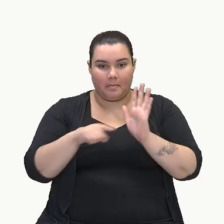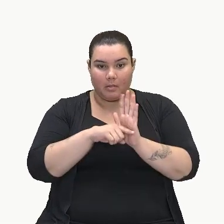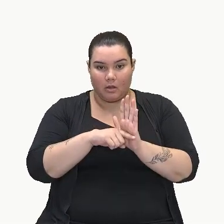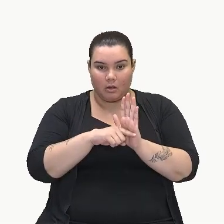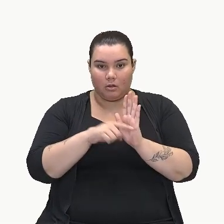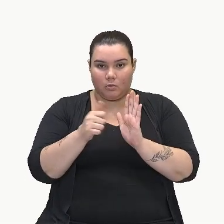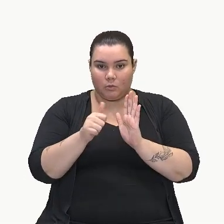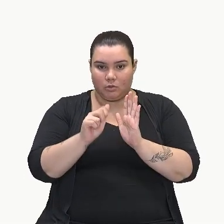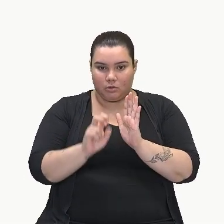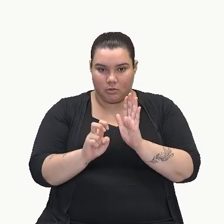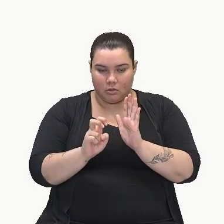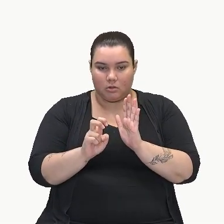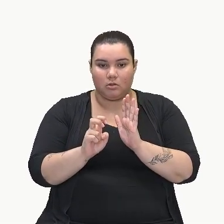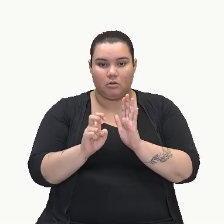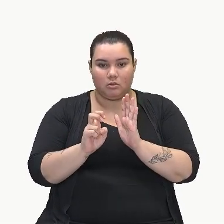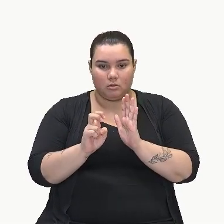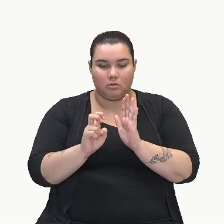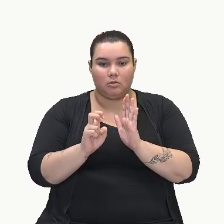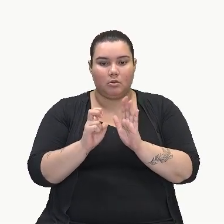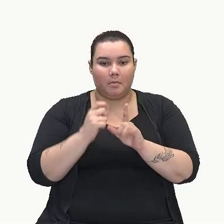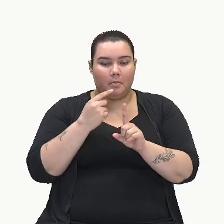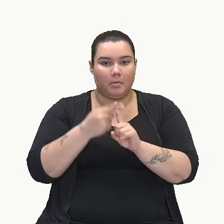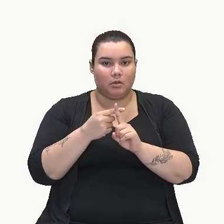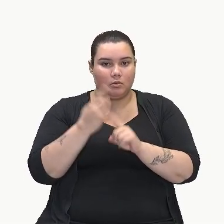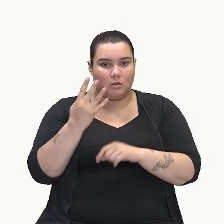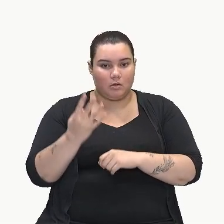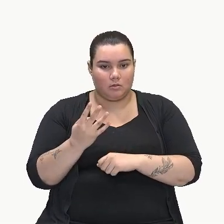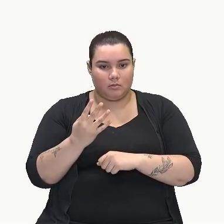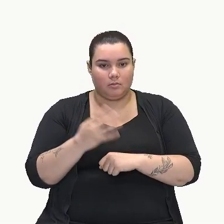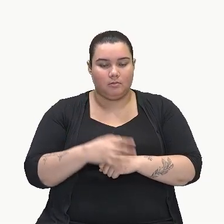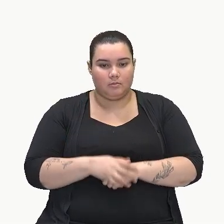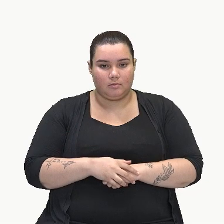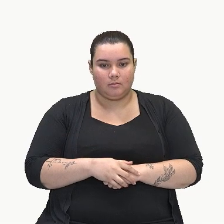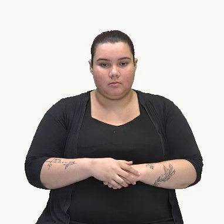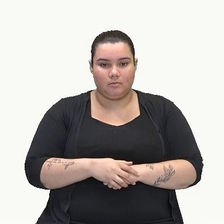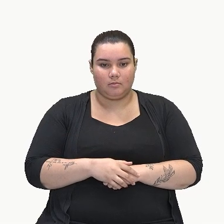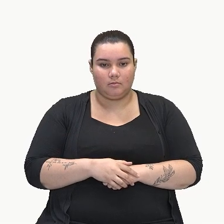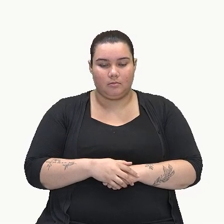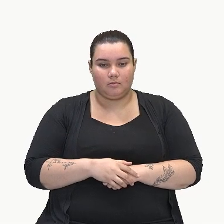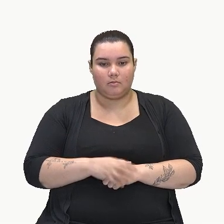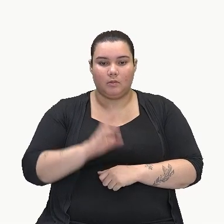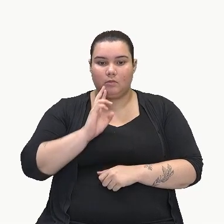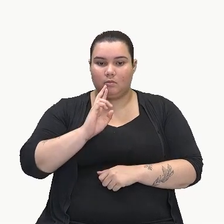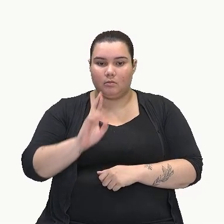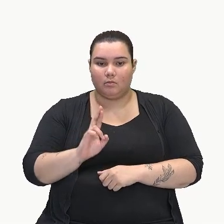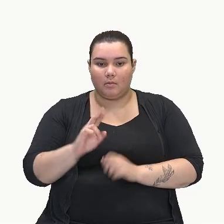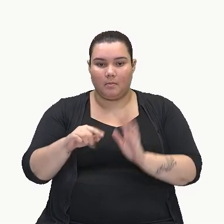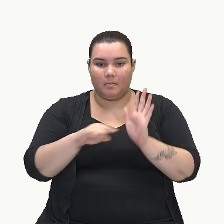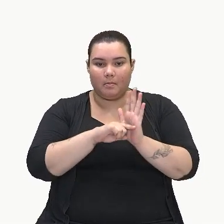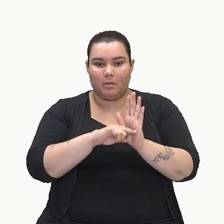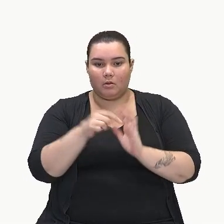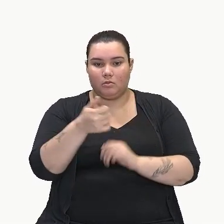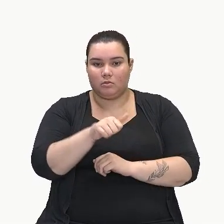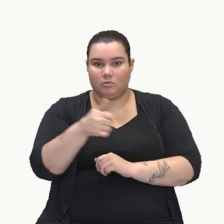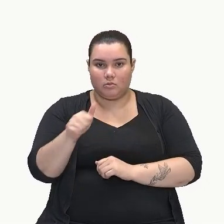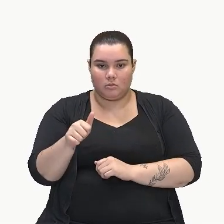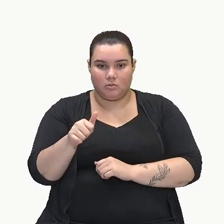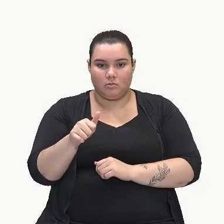que tem um sinal aqui. Menos 15 e mais 4. Vai dar menos 11.